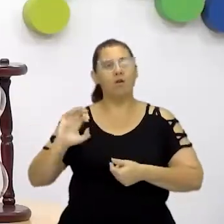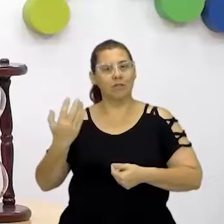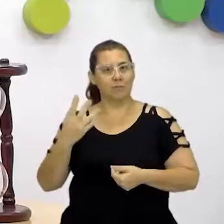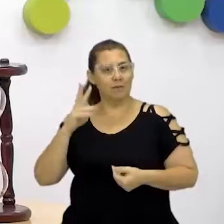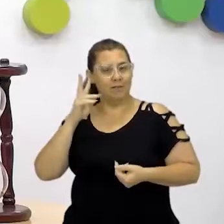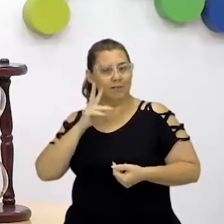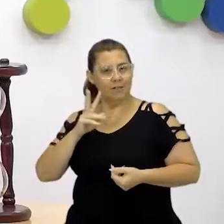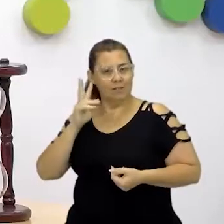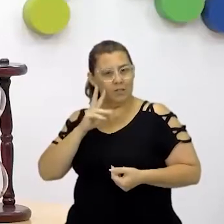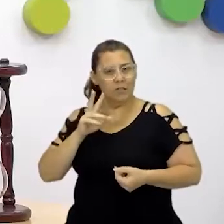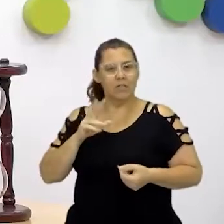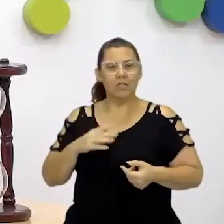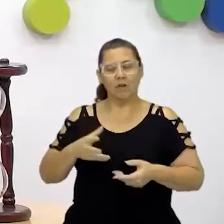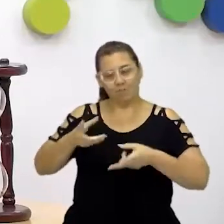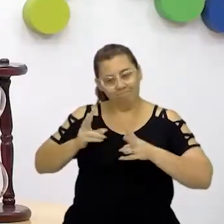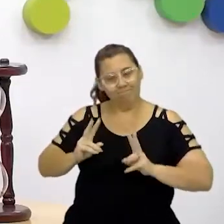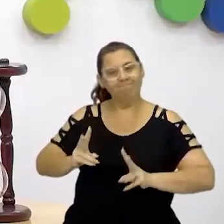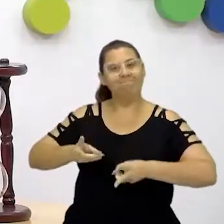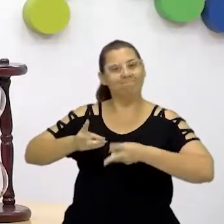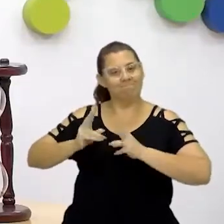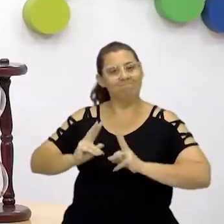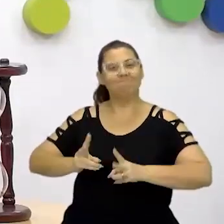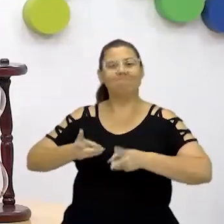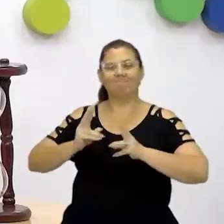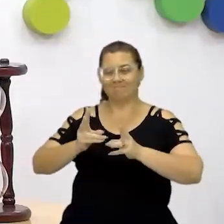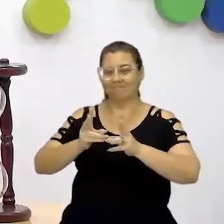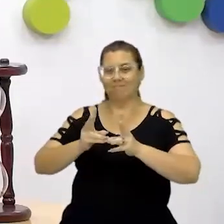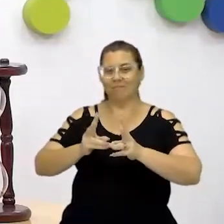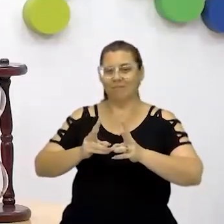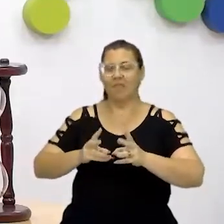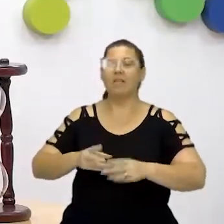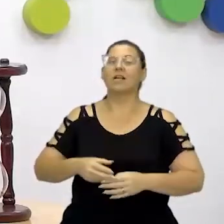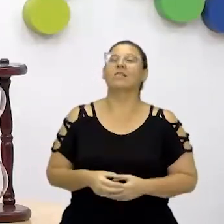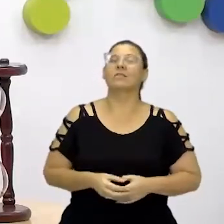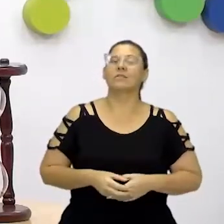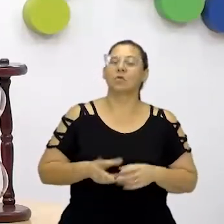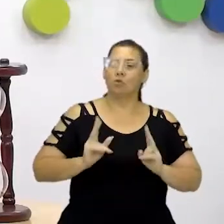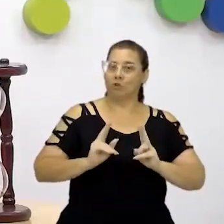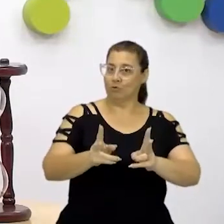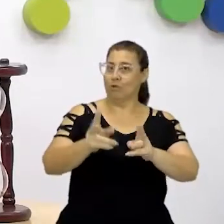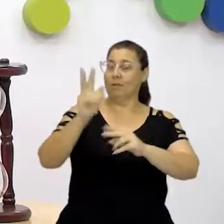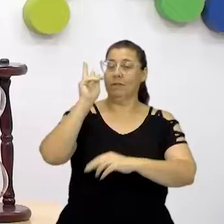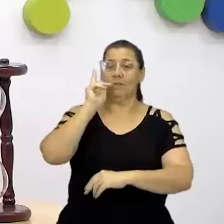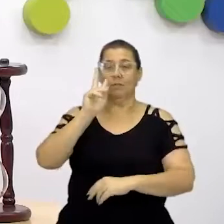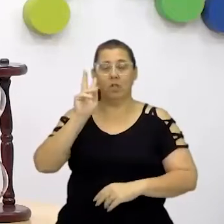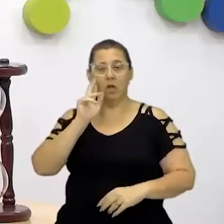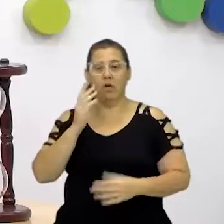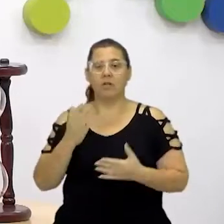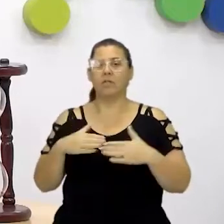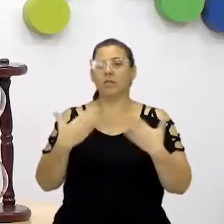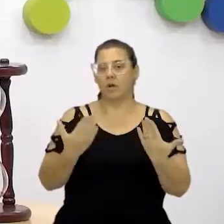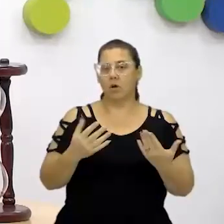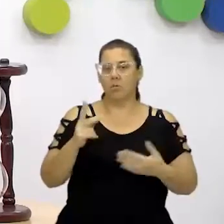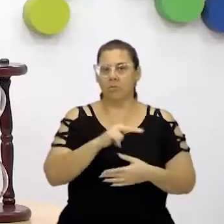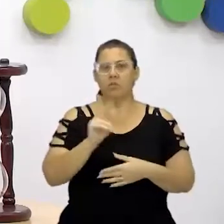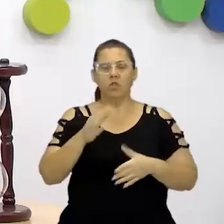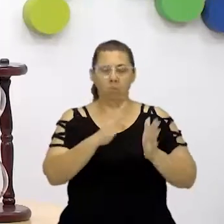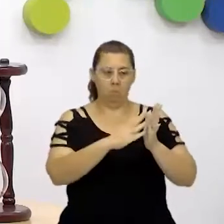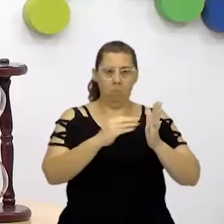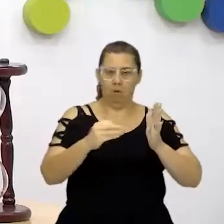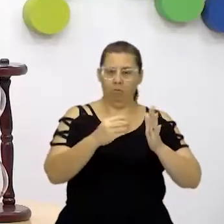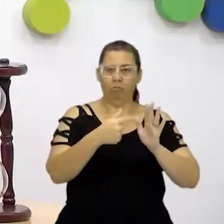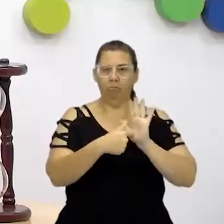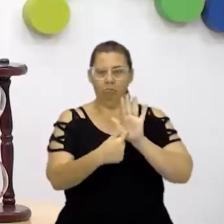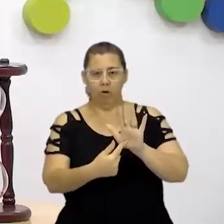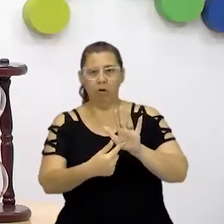história que eles vão permanecendo, que nós chamamos de permanências da história. Então, olha só, o já deu um ótimo exemplo aqui,